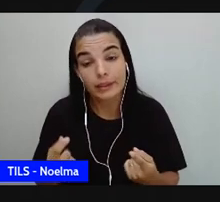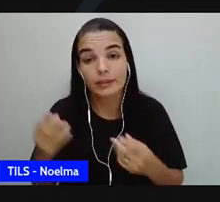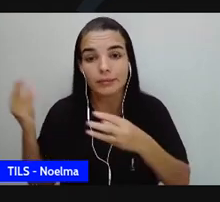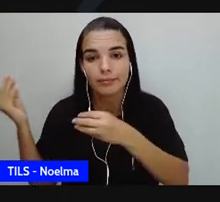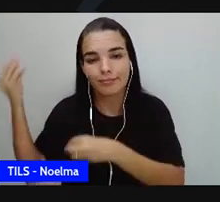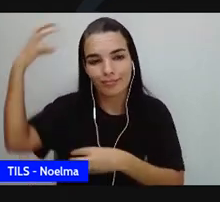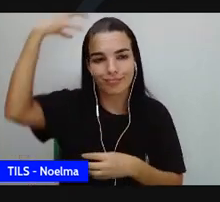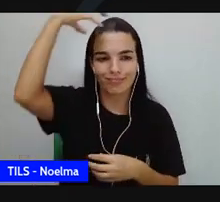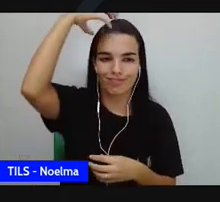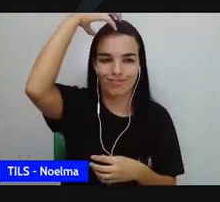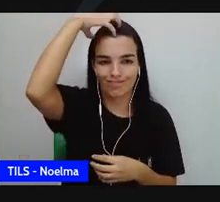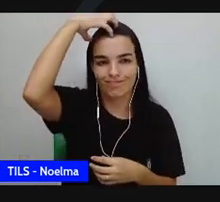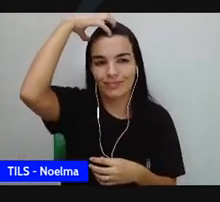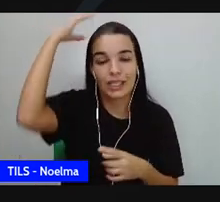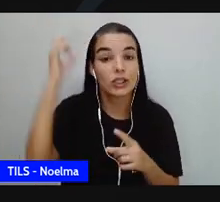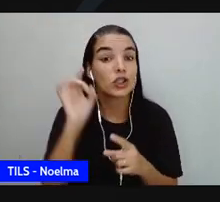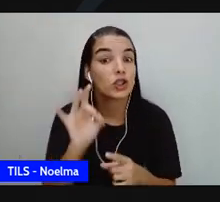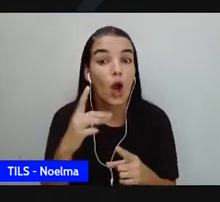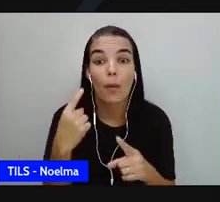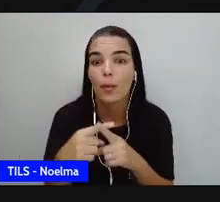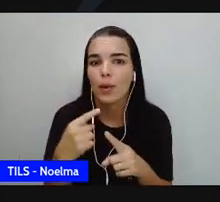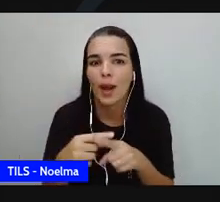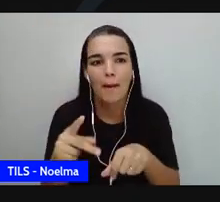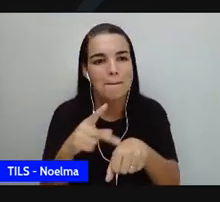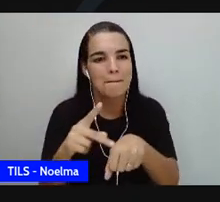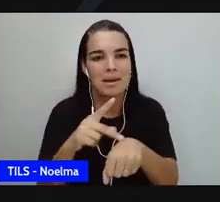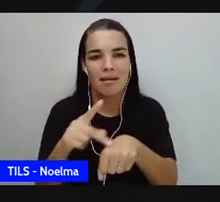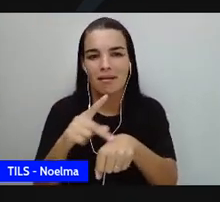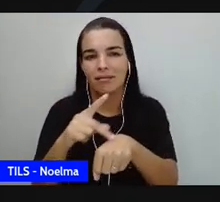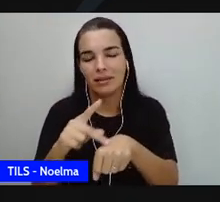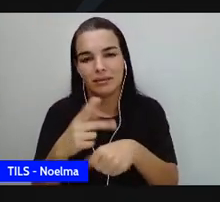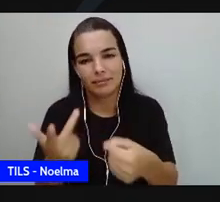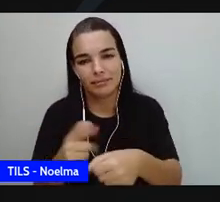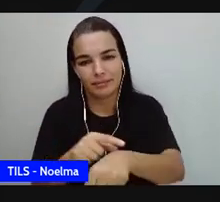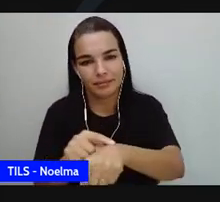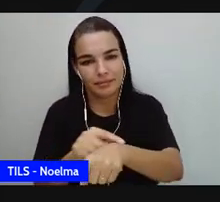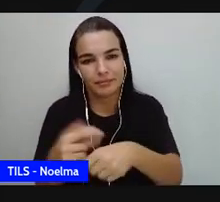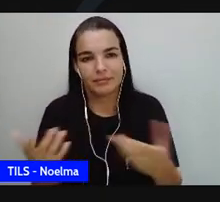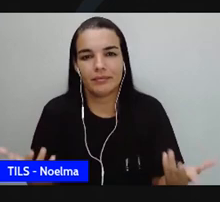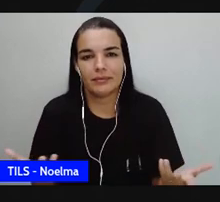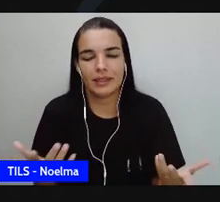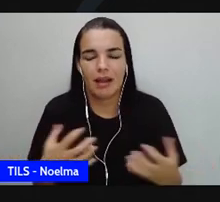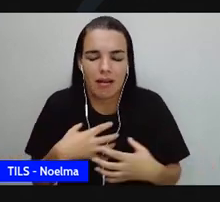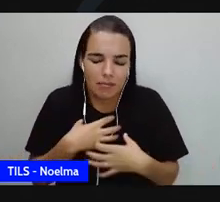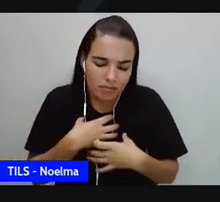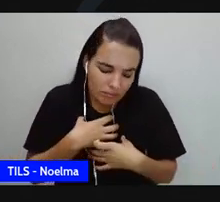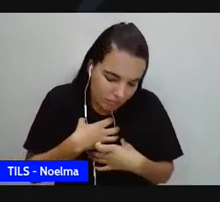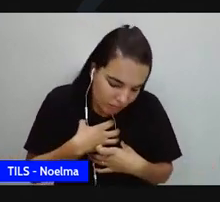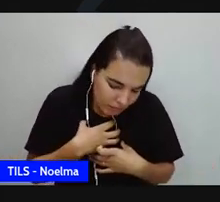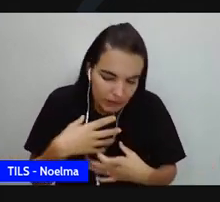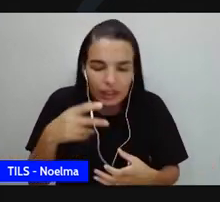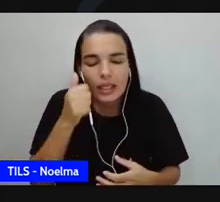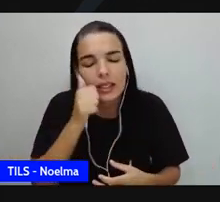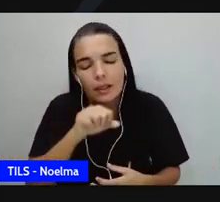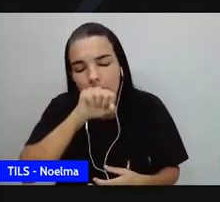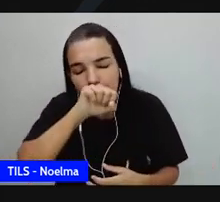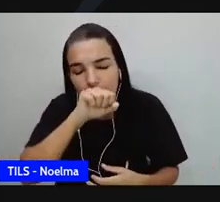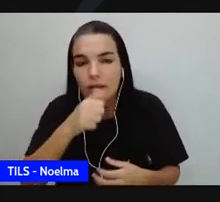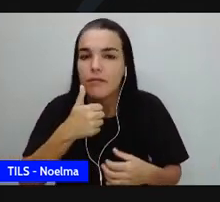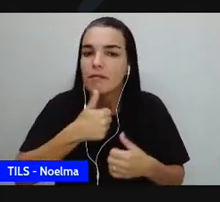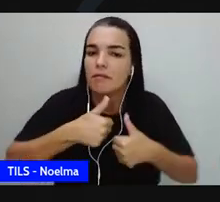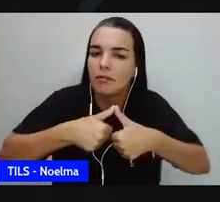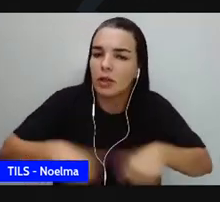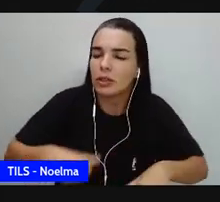o dinheiro apenas que elas eram mesmas, não é? Então, aquilo deu um desgosto muito grande à mãe de Carolina, à